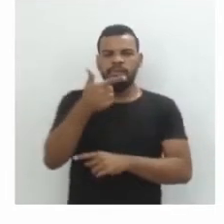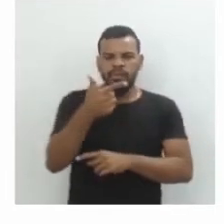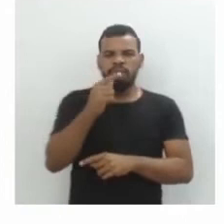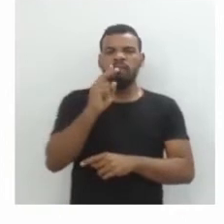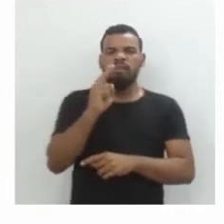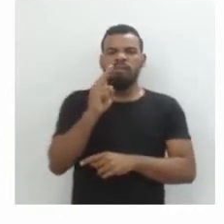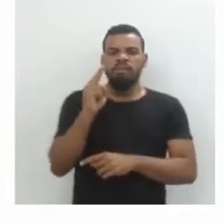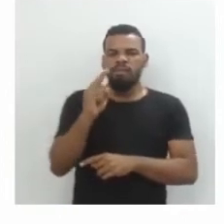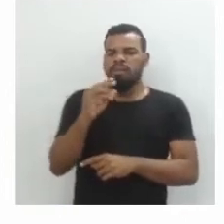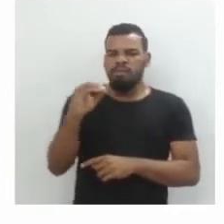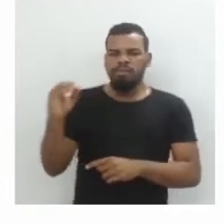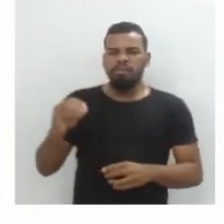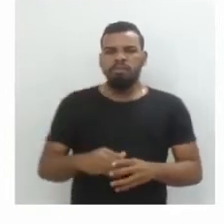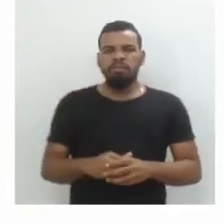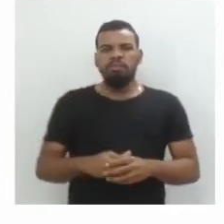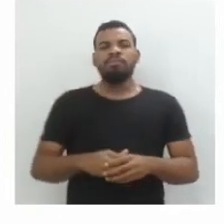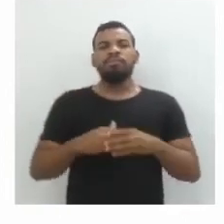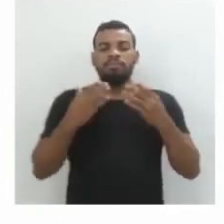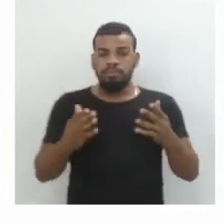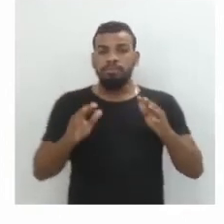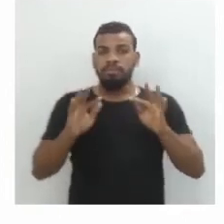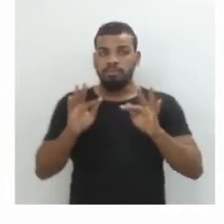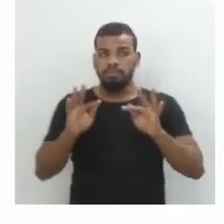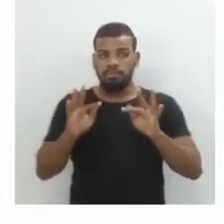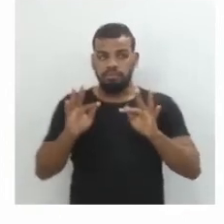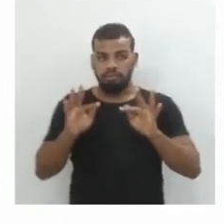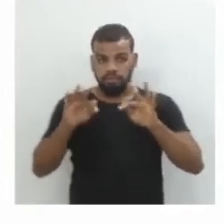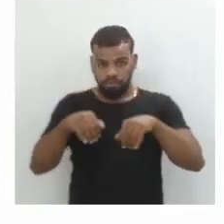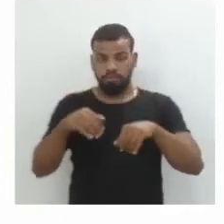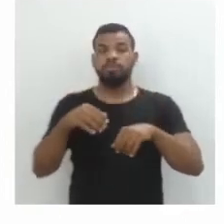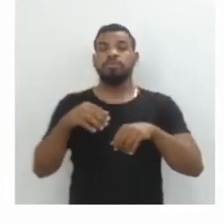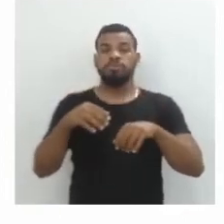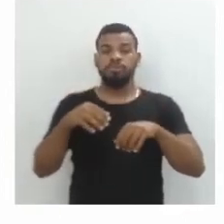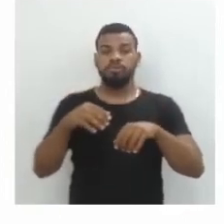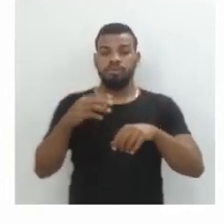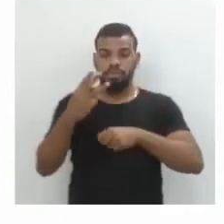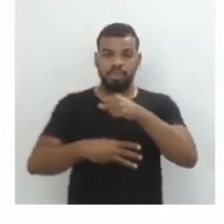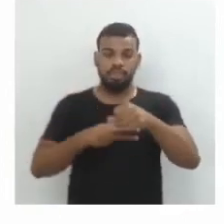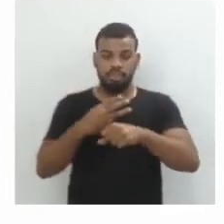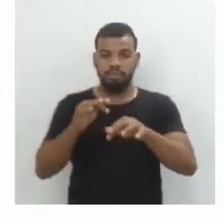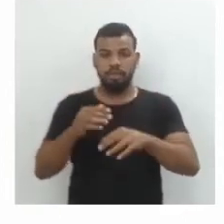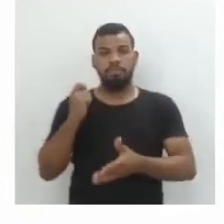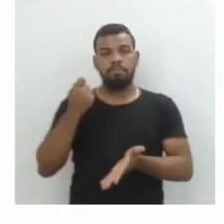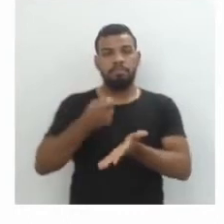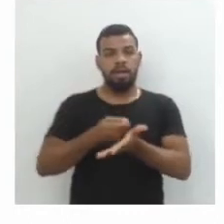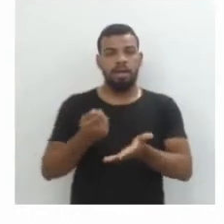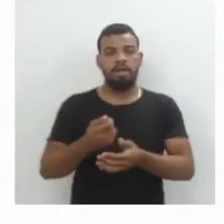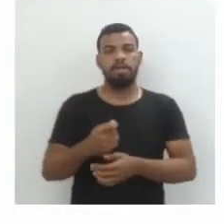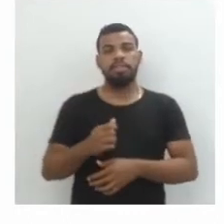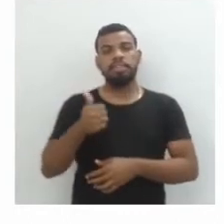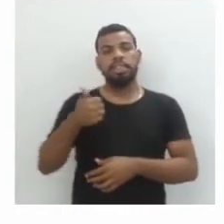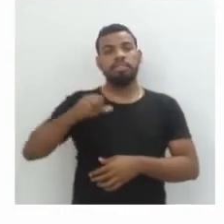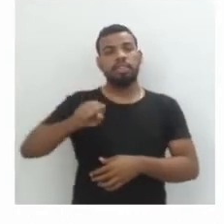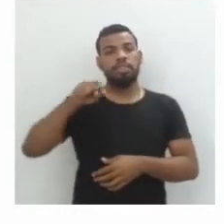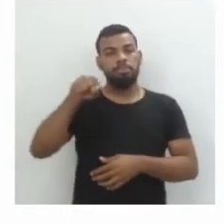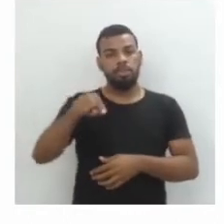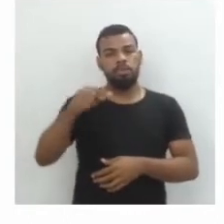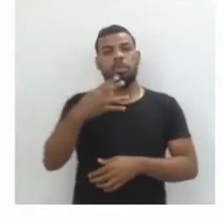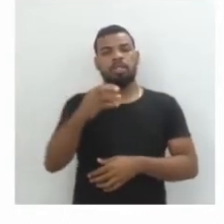juros R$2.400,00. Então ao final dos 3 anos, ela vai pagar R$18